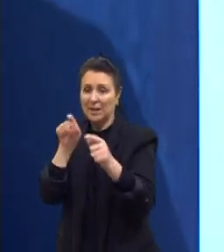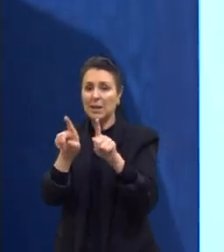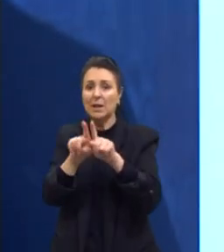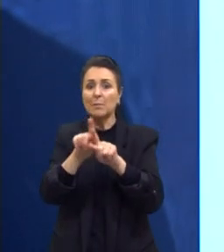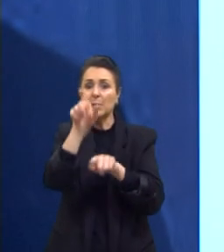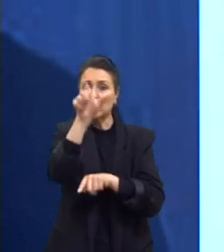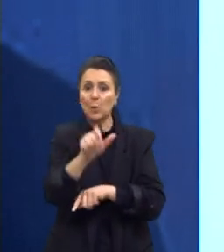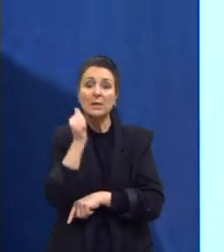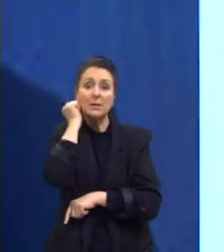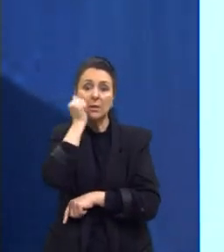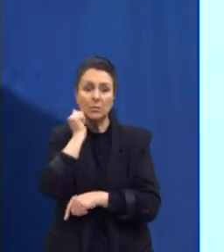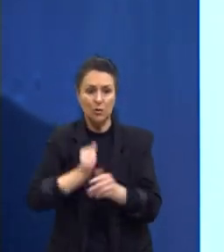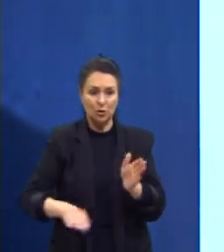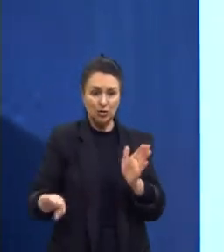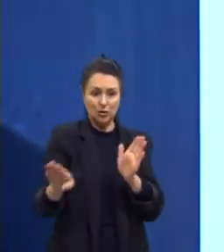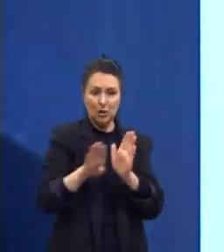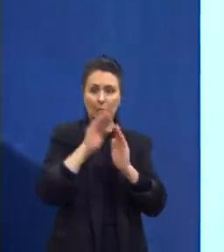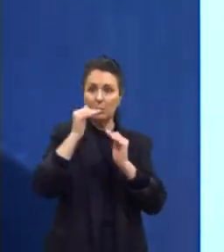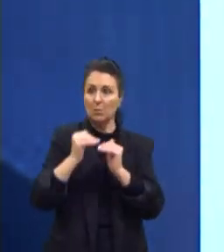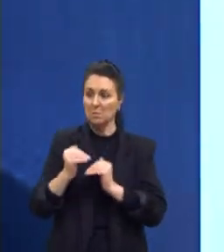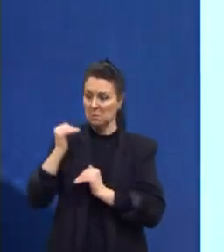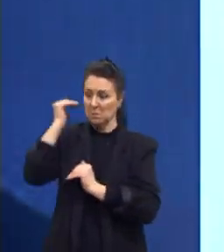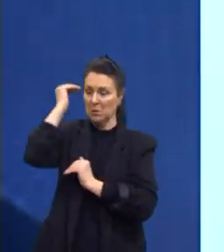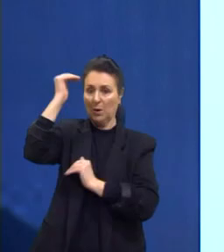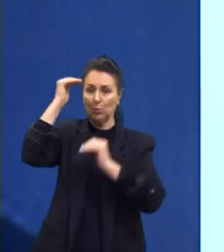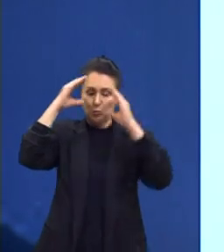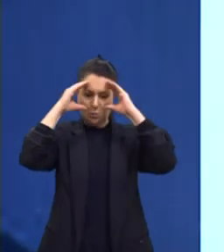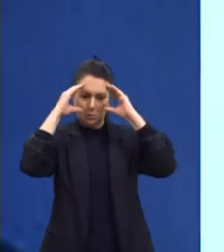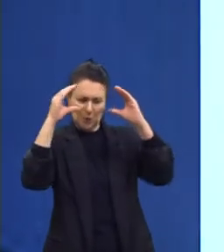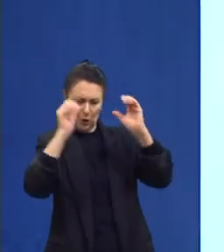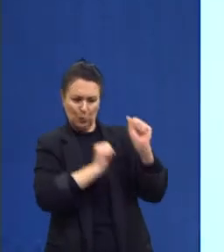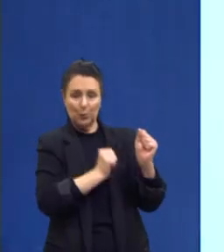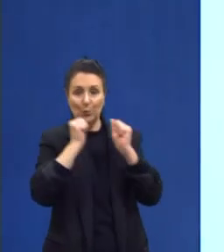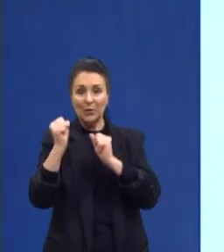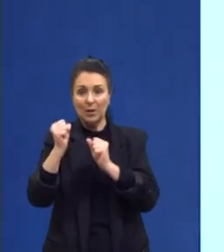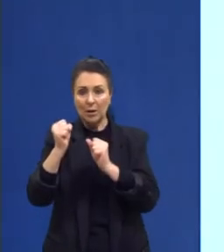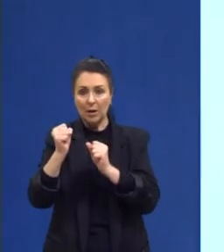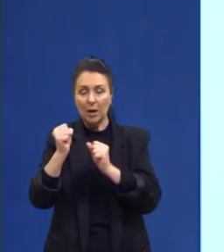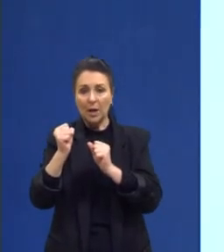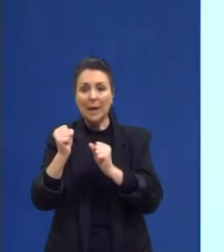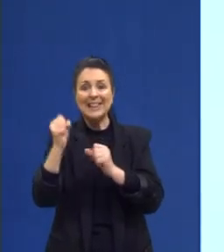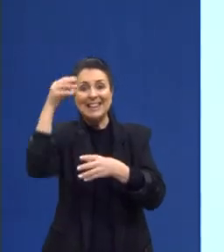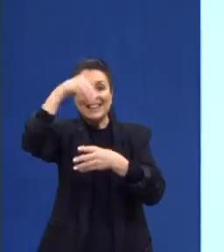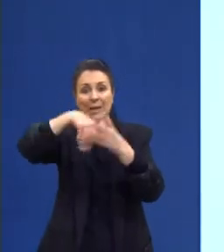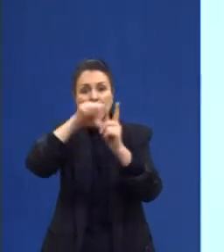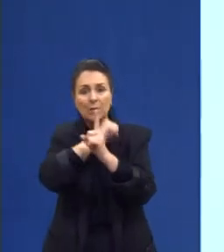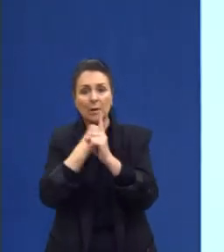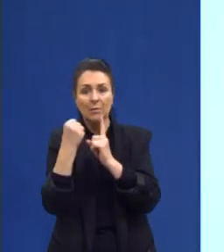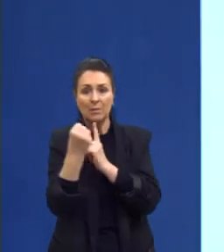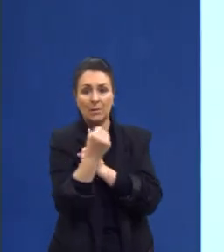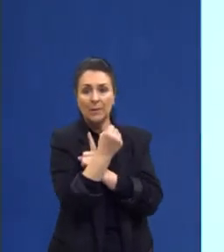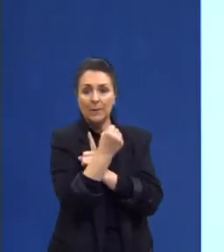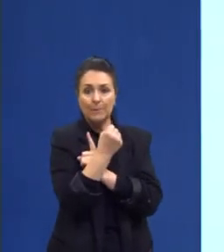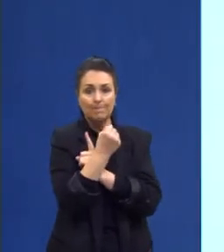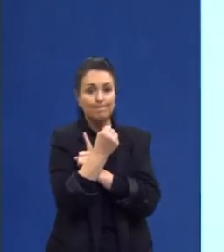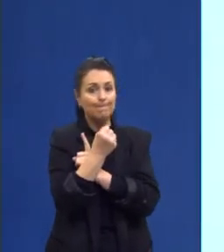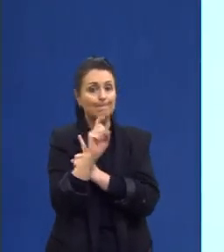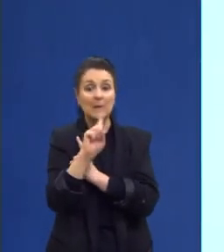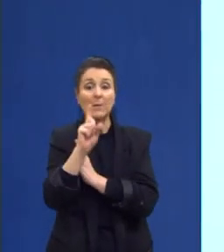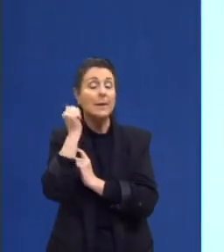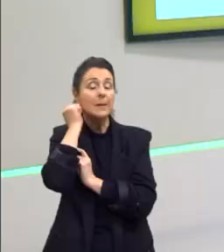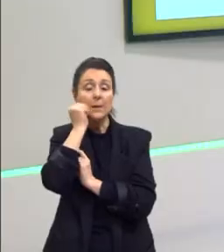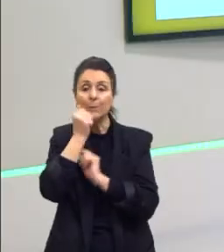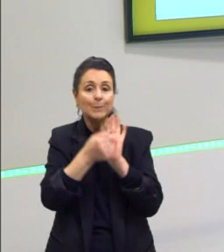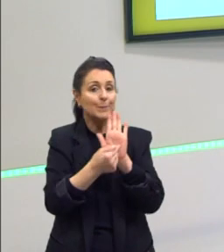quando eles chegavam em uma posição de respeito, de poder, eles passavam a ser socialmente lidos como pessoas brancas.